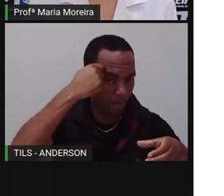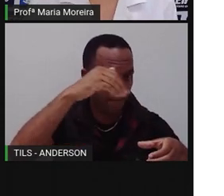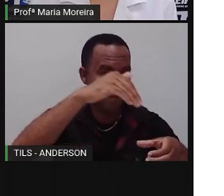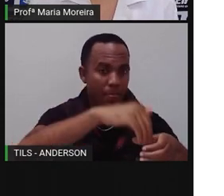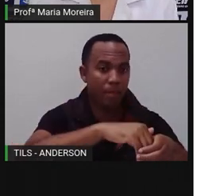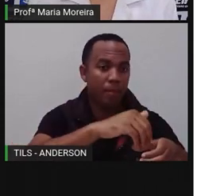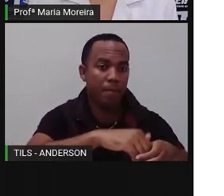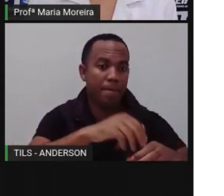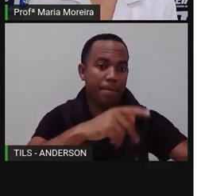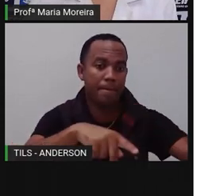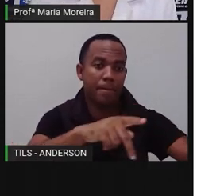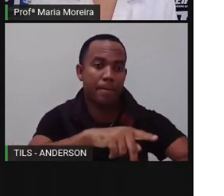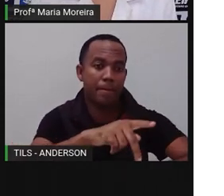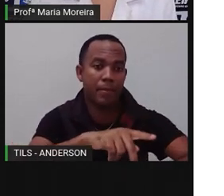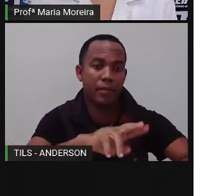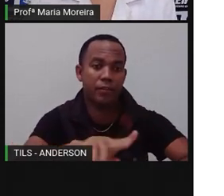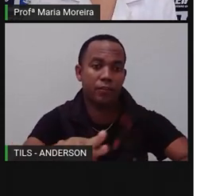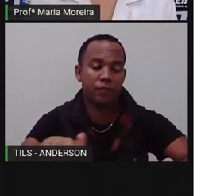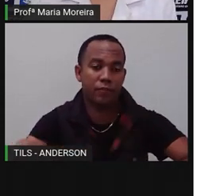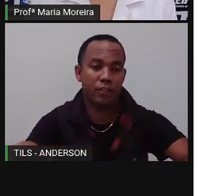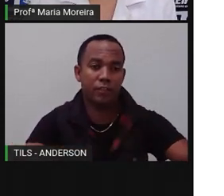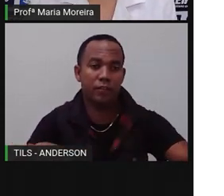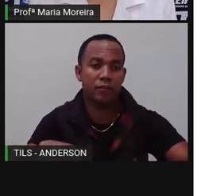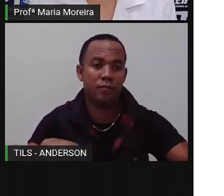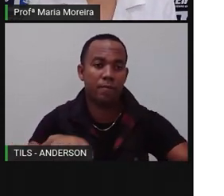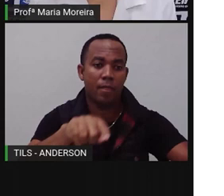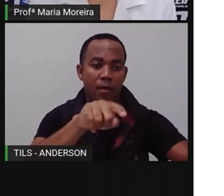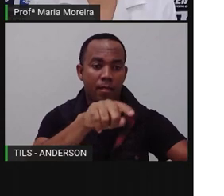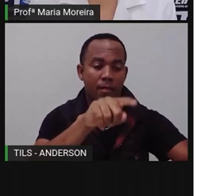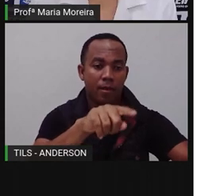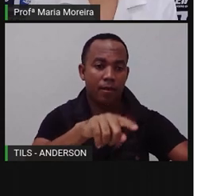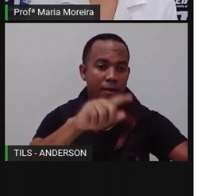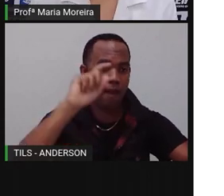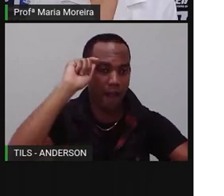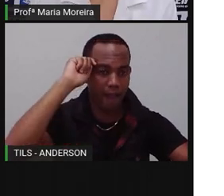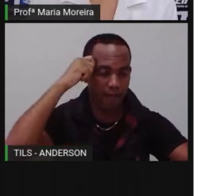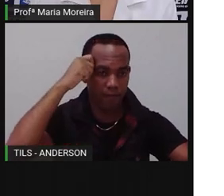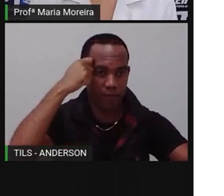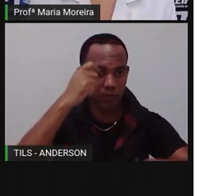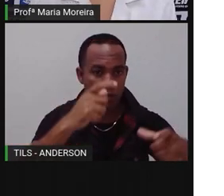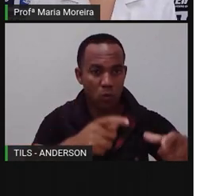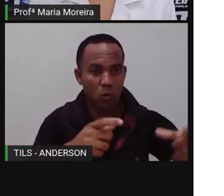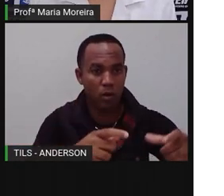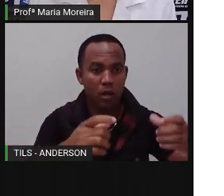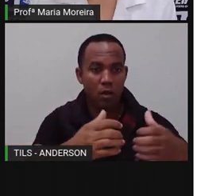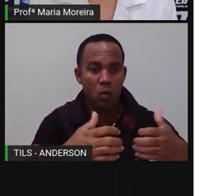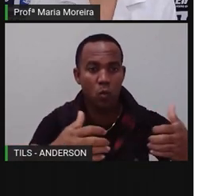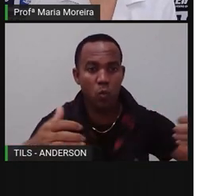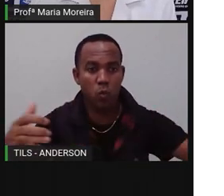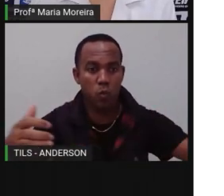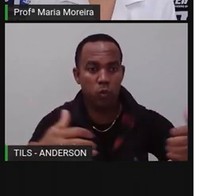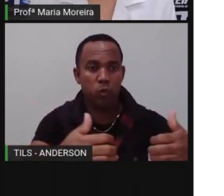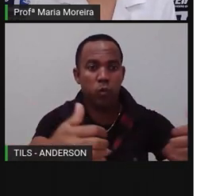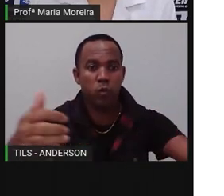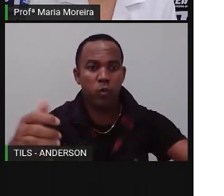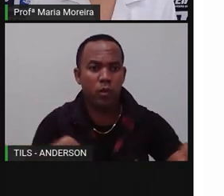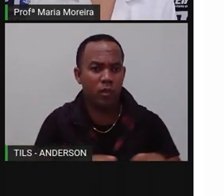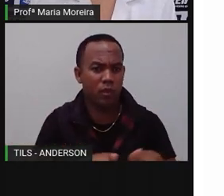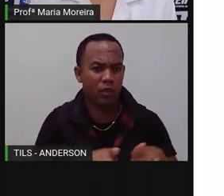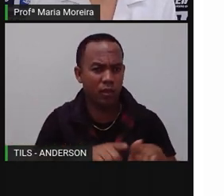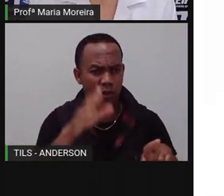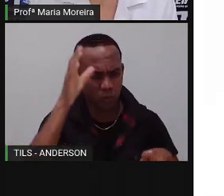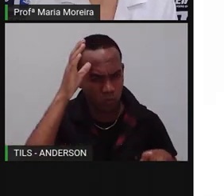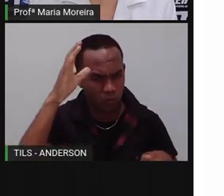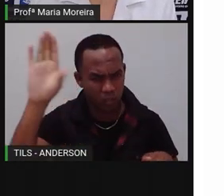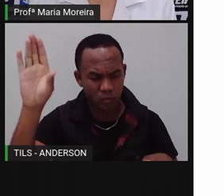países, né? A África é uma das regiões mais diversas do mundo, né? Em termos culturais, religiosos,